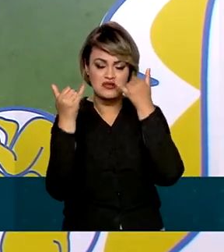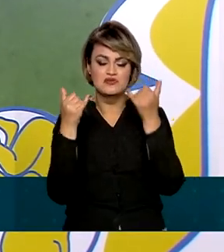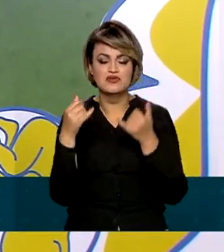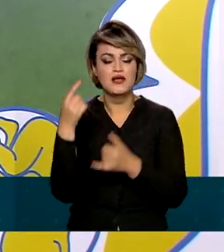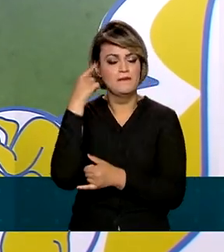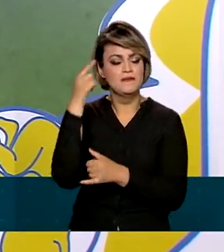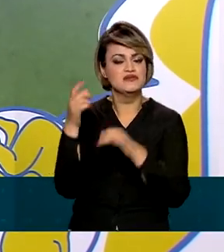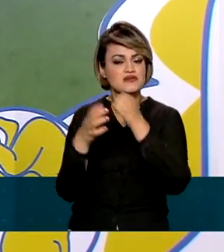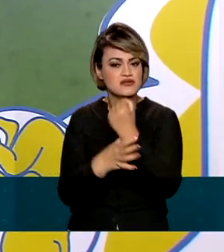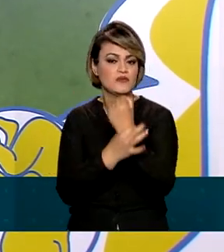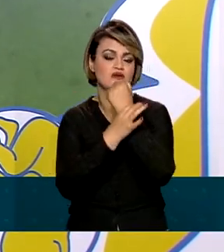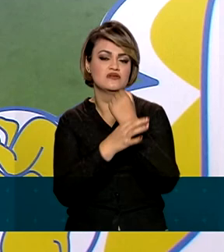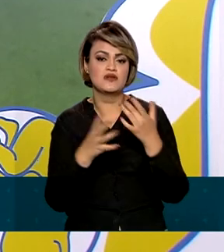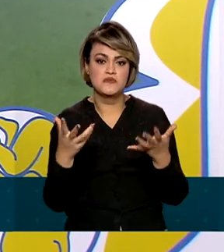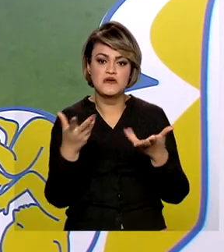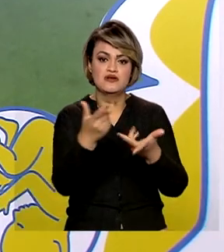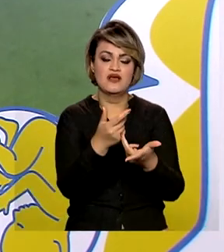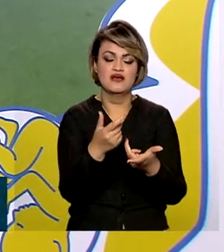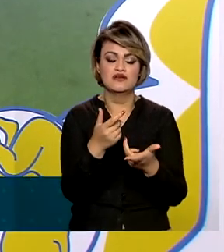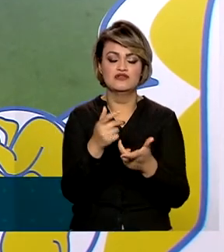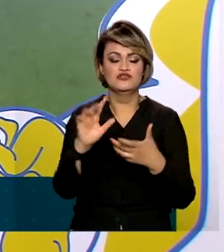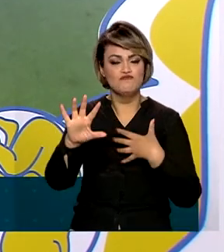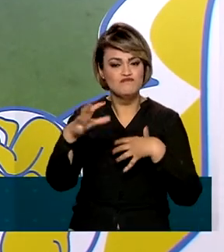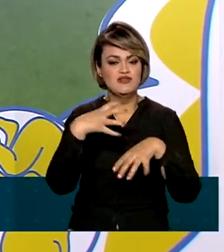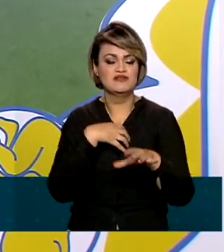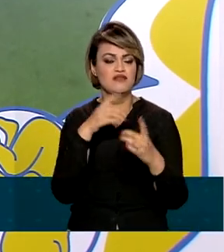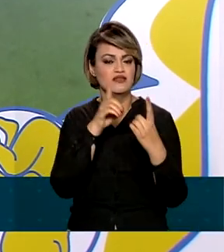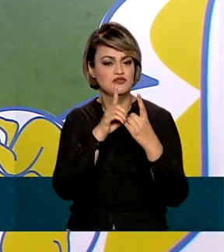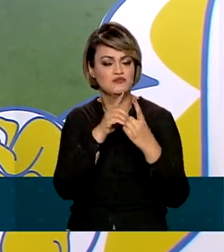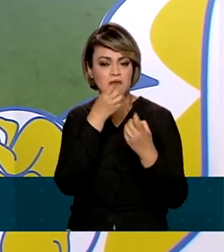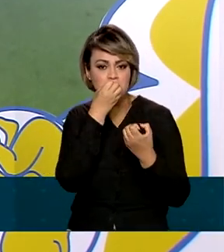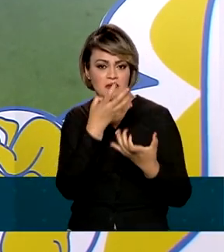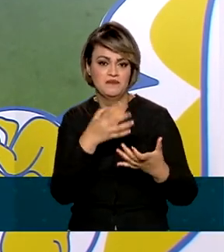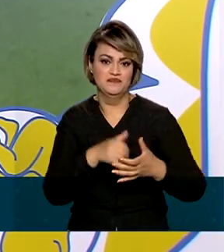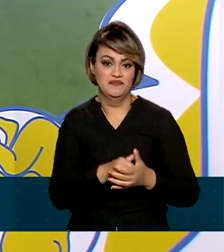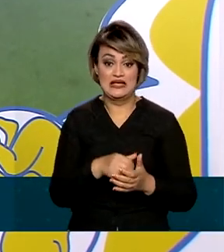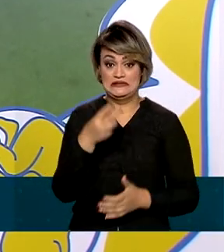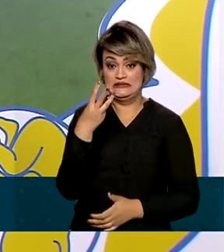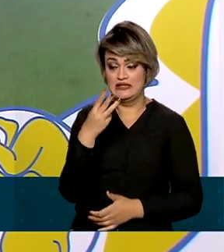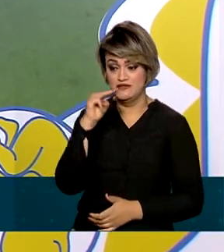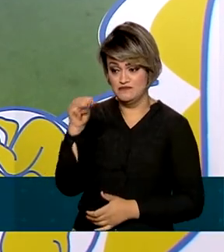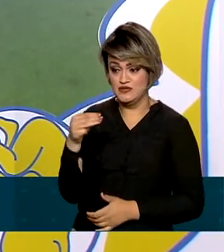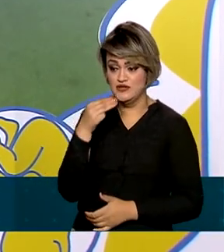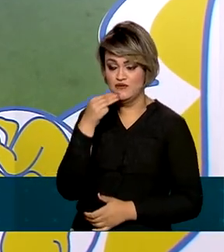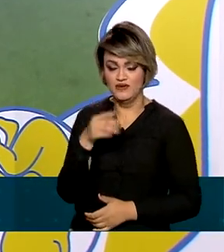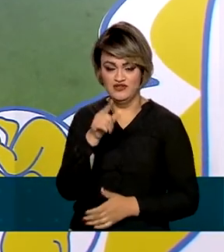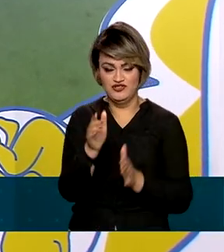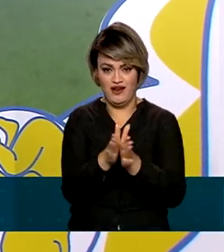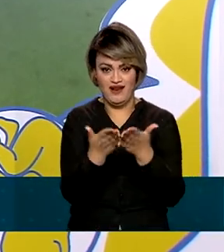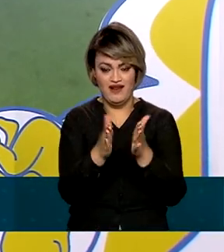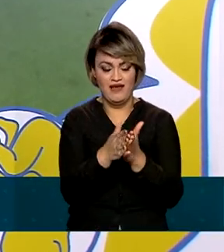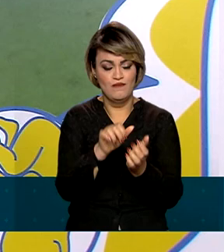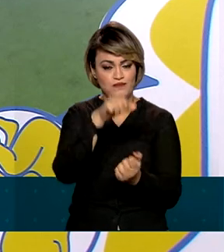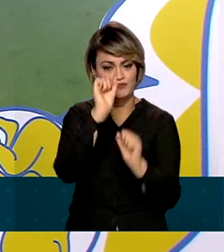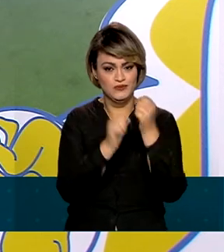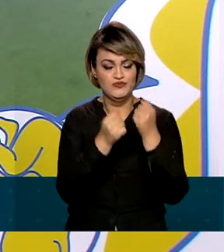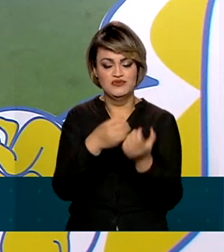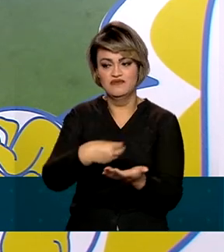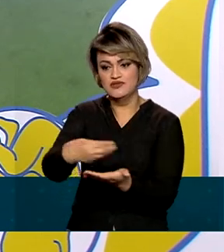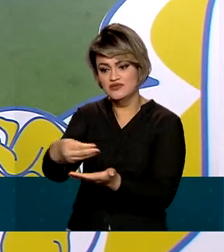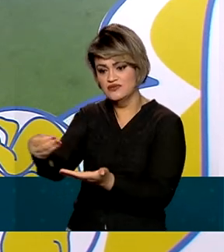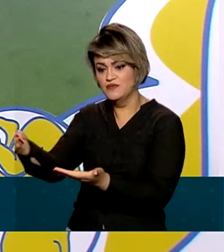levam em conta a segurança, qualidade e humanização do atendimento. Mais de 3 milhões de exemplares da Caderneta serão